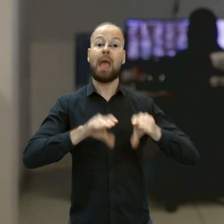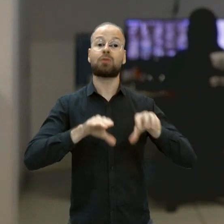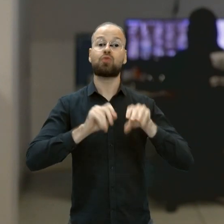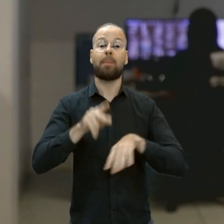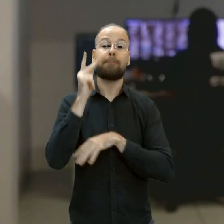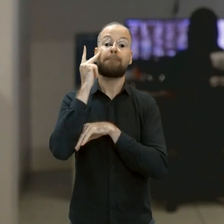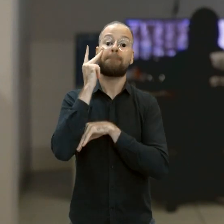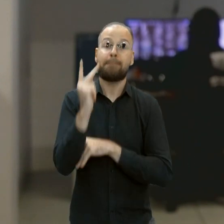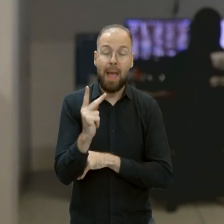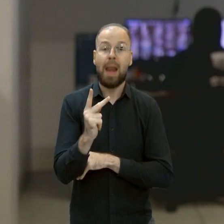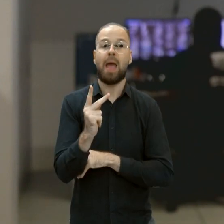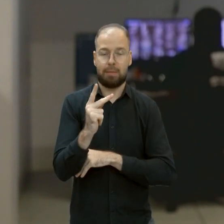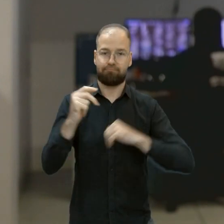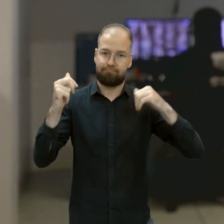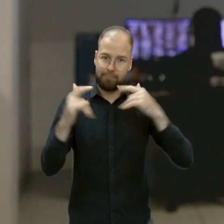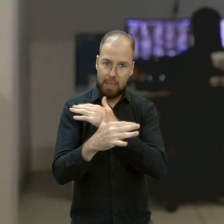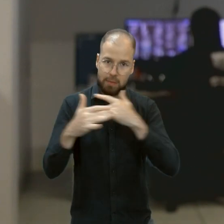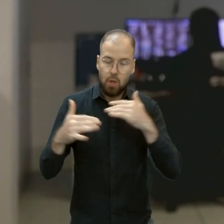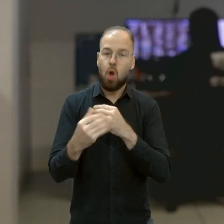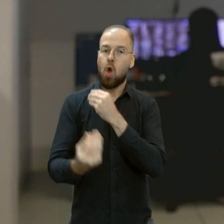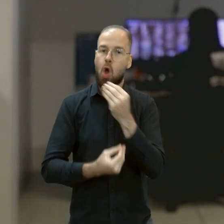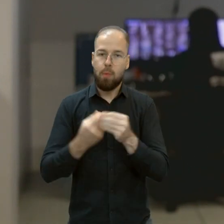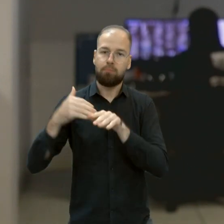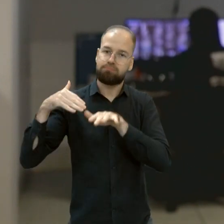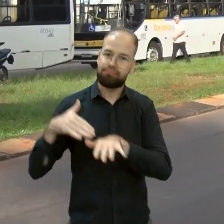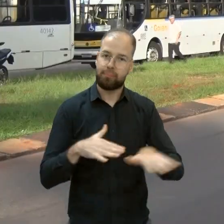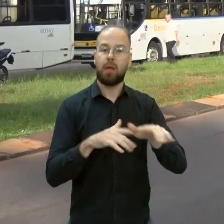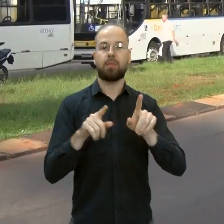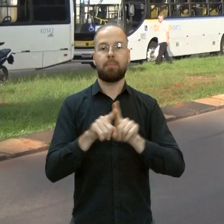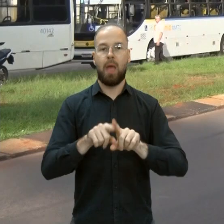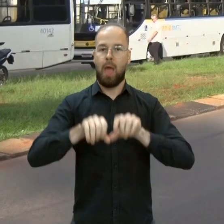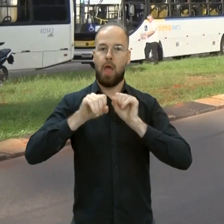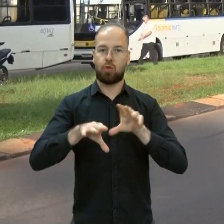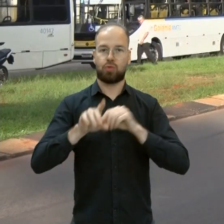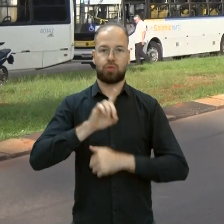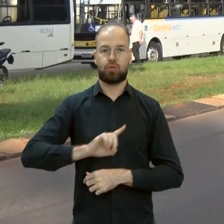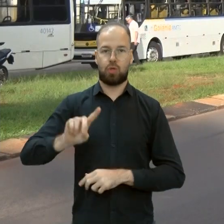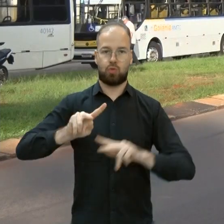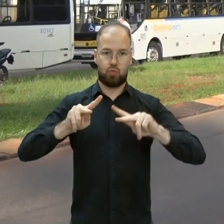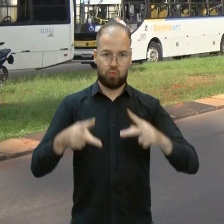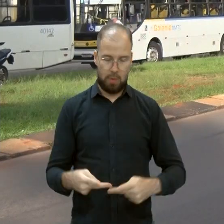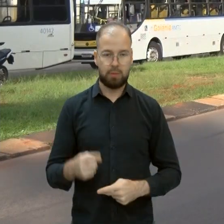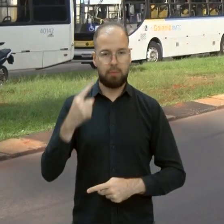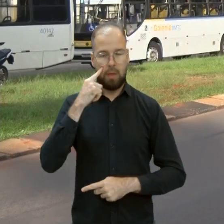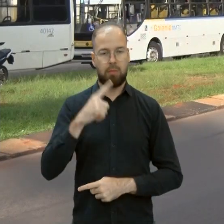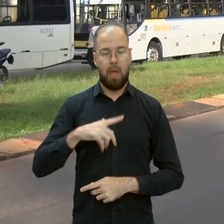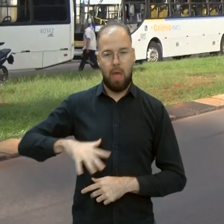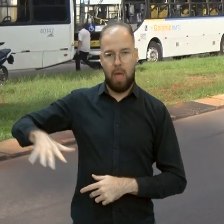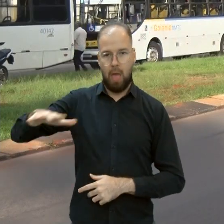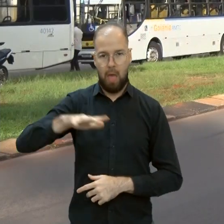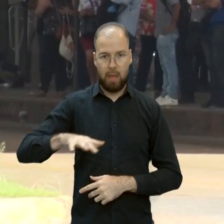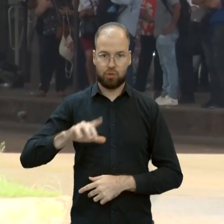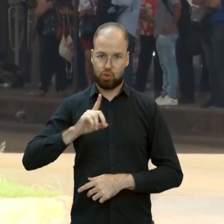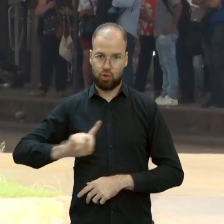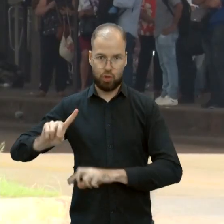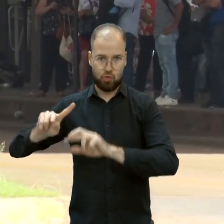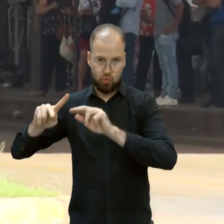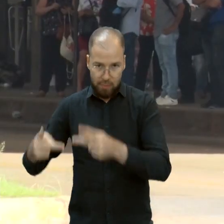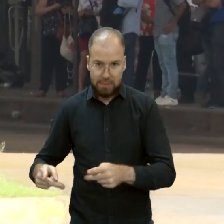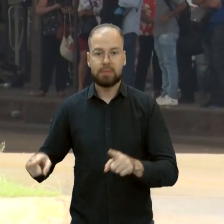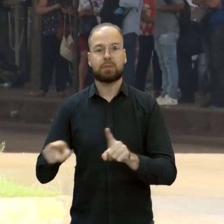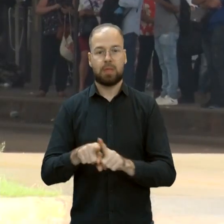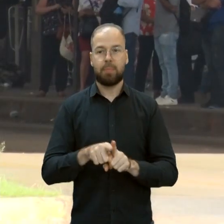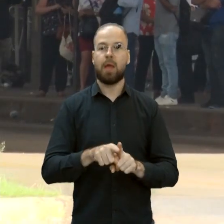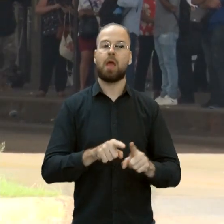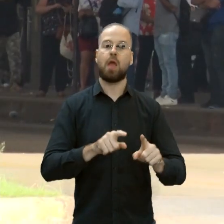para a mobilidade, para a cidade, na educação de direitos humanos, que atende áreas desde a questão da educação para os direitos humanos, até a questão de